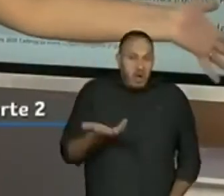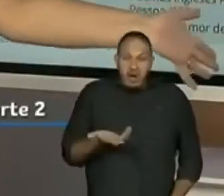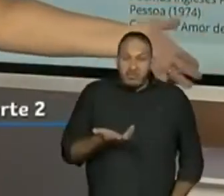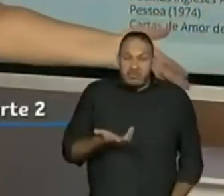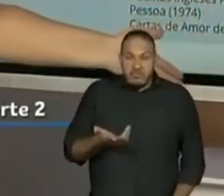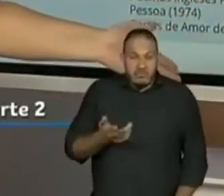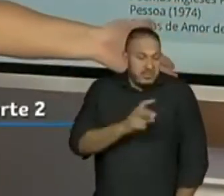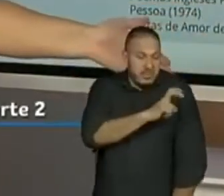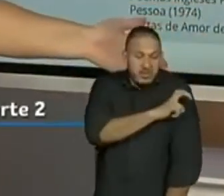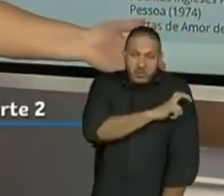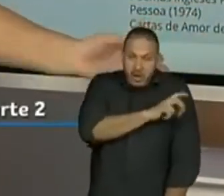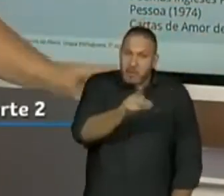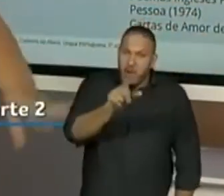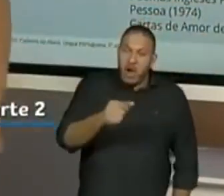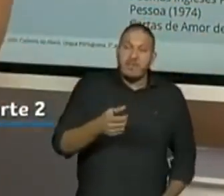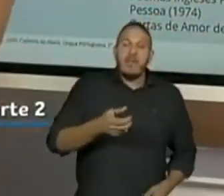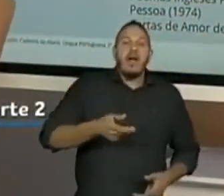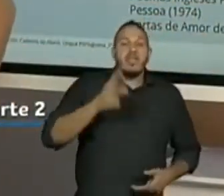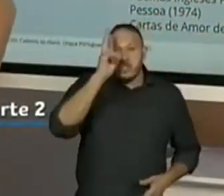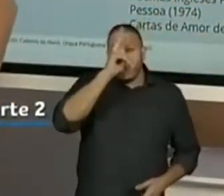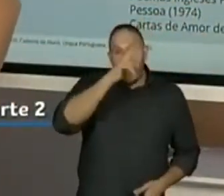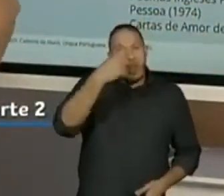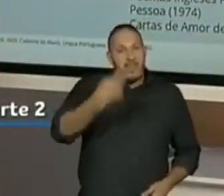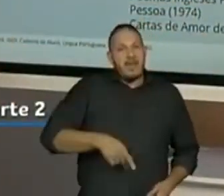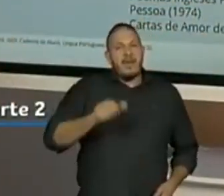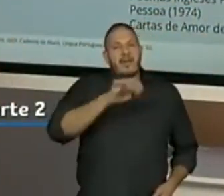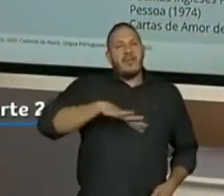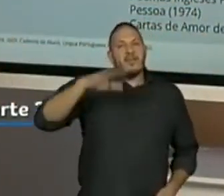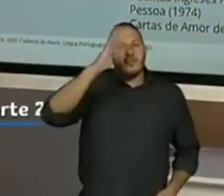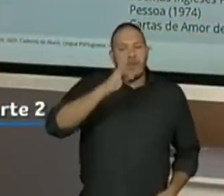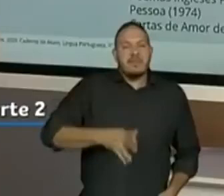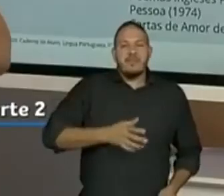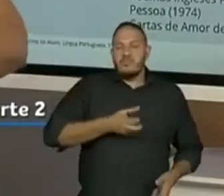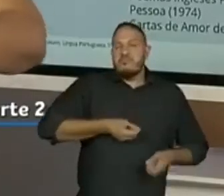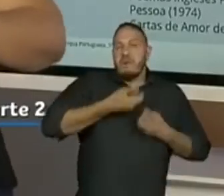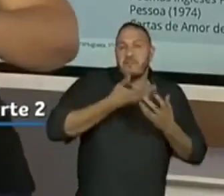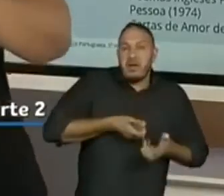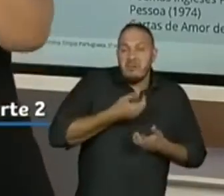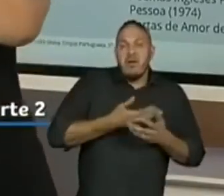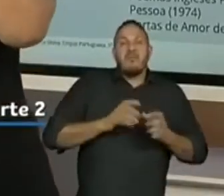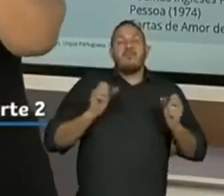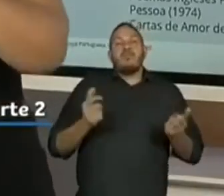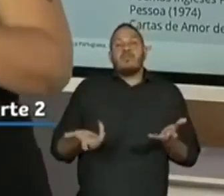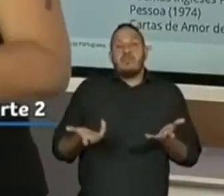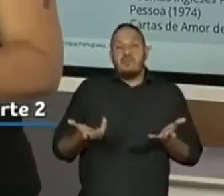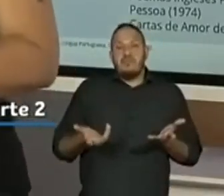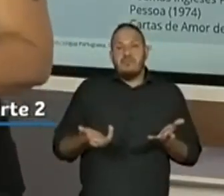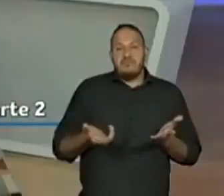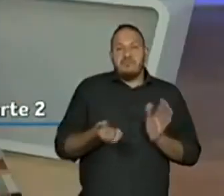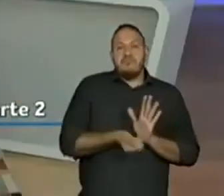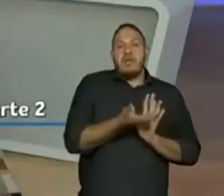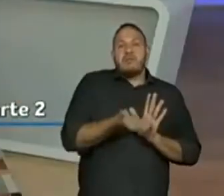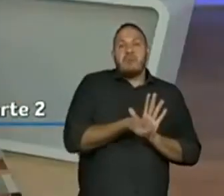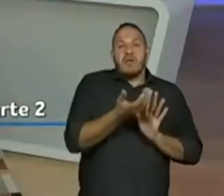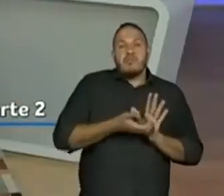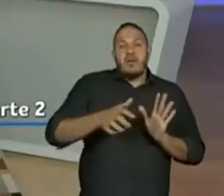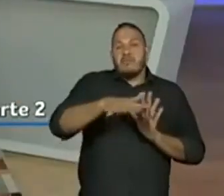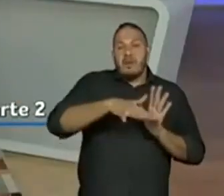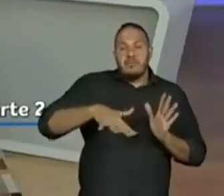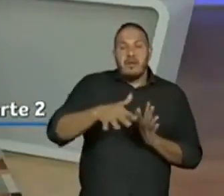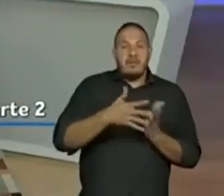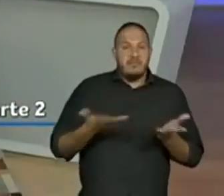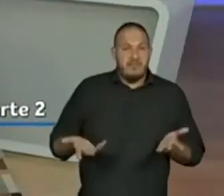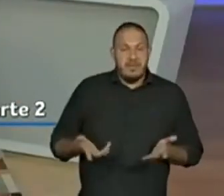Brasil por meio de poemas. Isso daria um belo sarau, Outras ideias. Tá vendo? Um ótimo sarau. Tem o pessoal